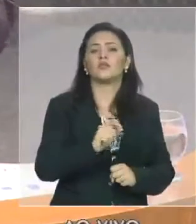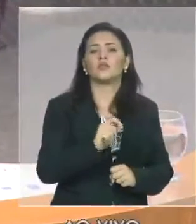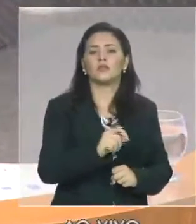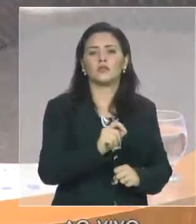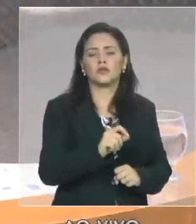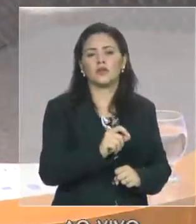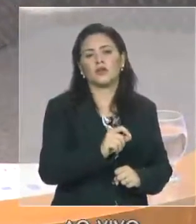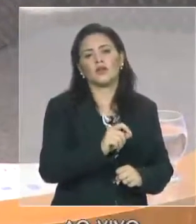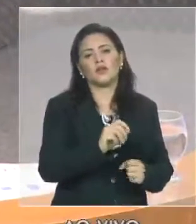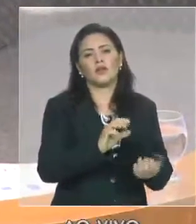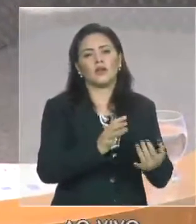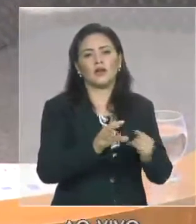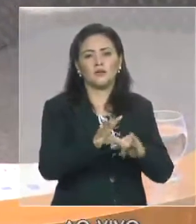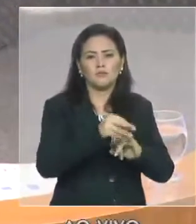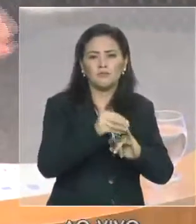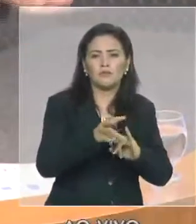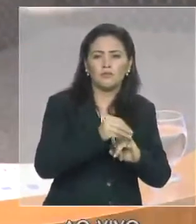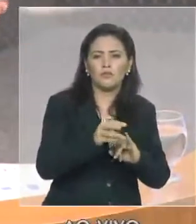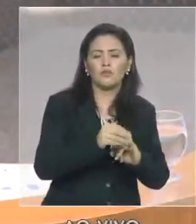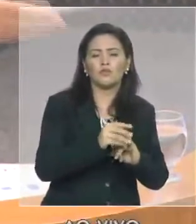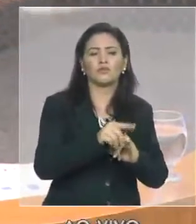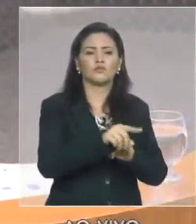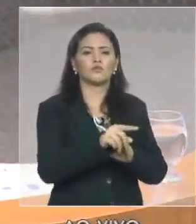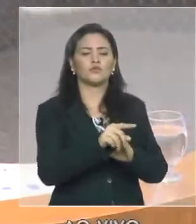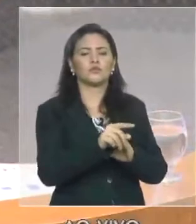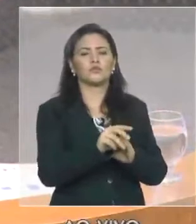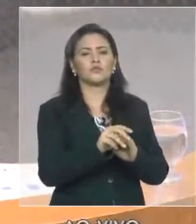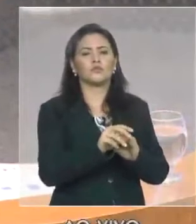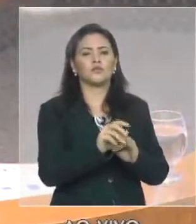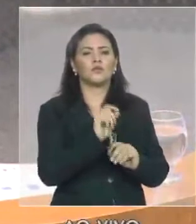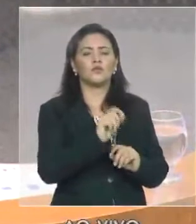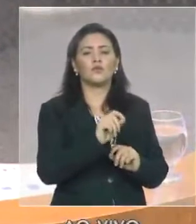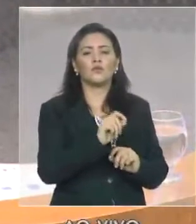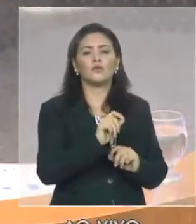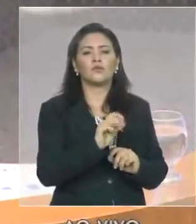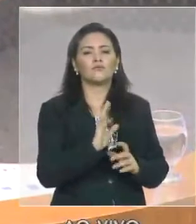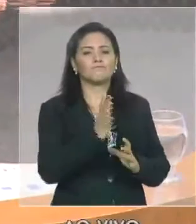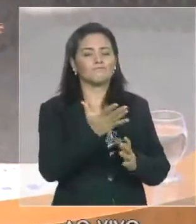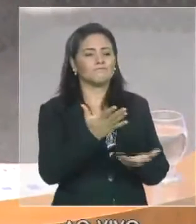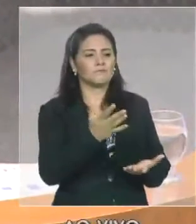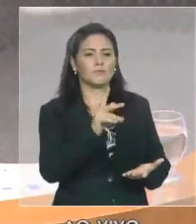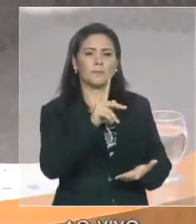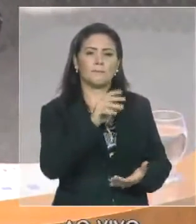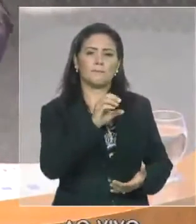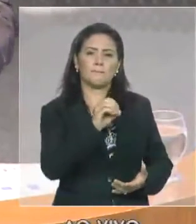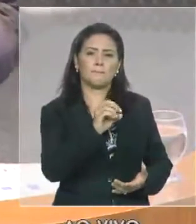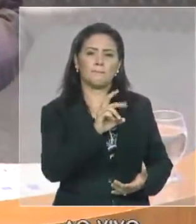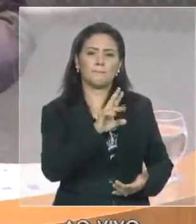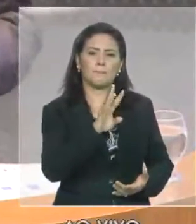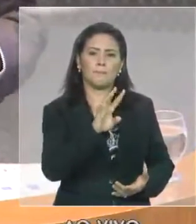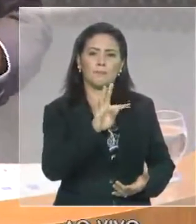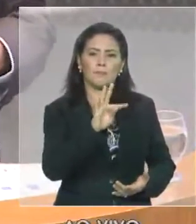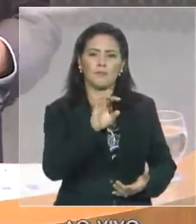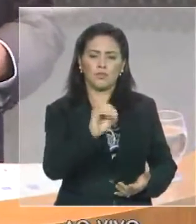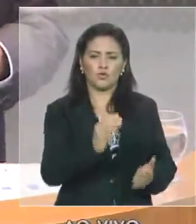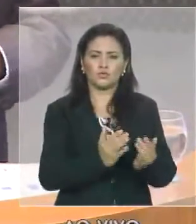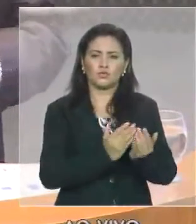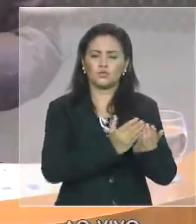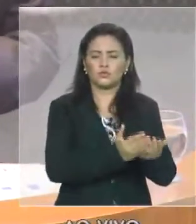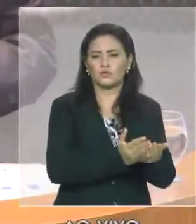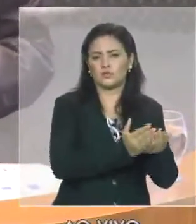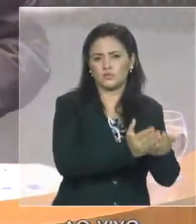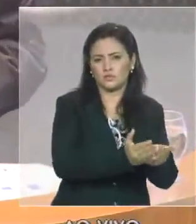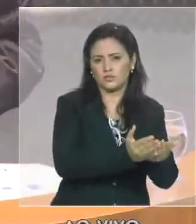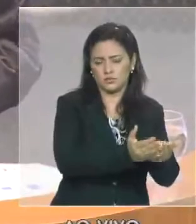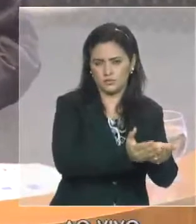uma vez que nós tínhamos uma previsão, no orçamento, no planejamento da EMAP para 2015, feito